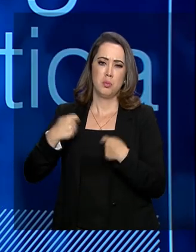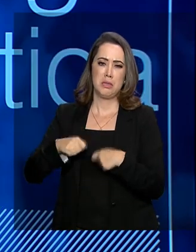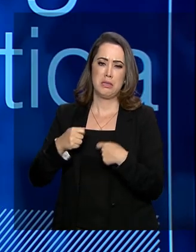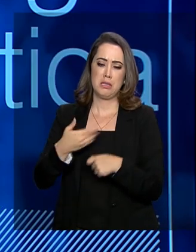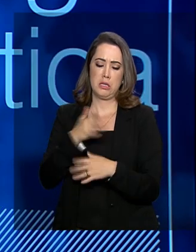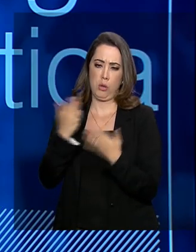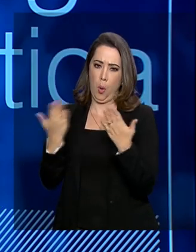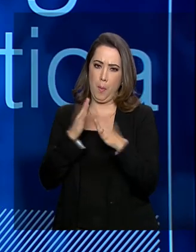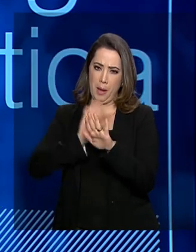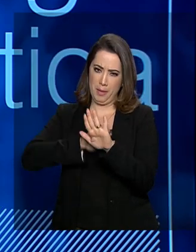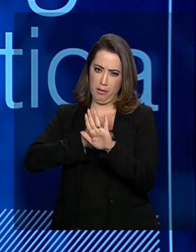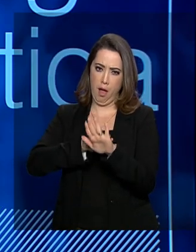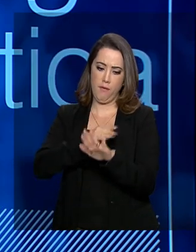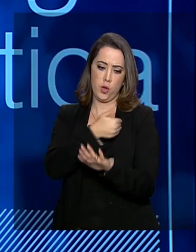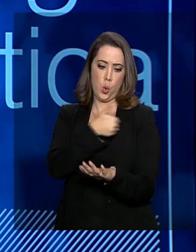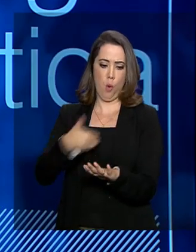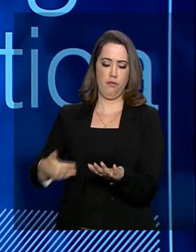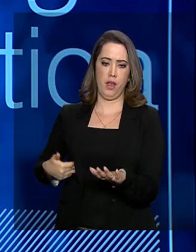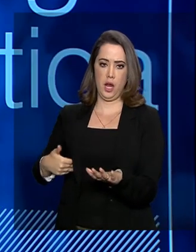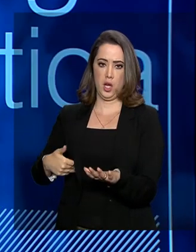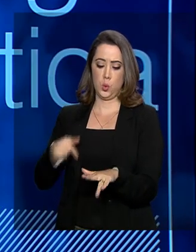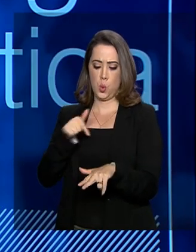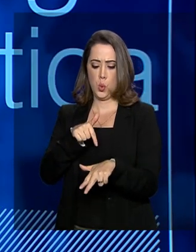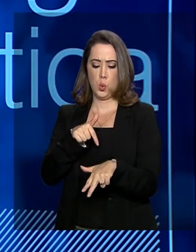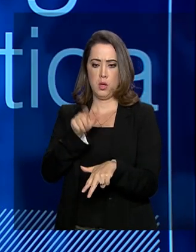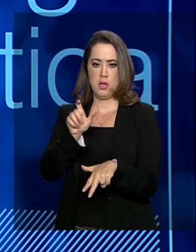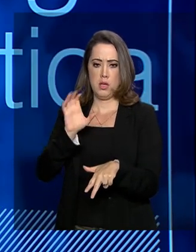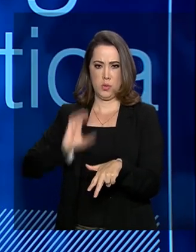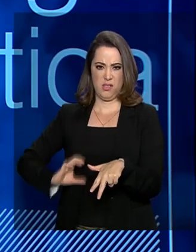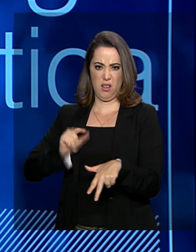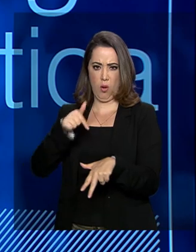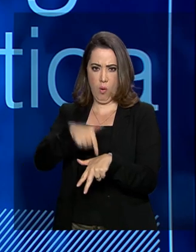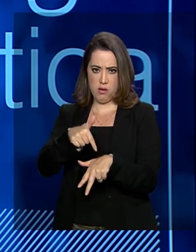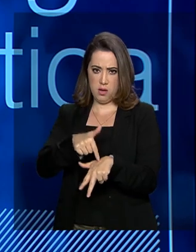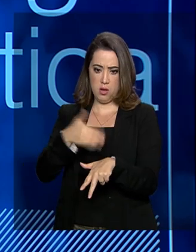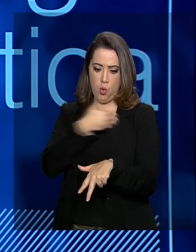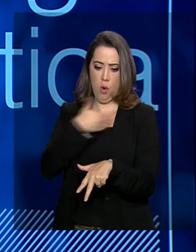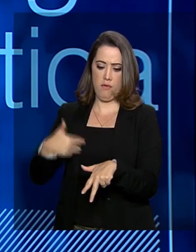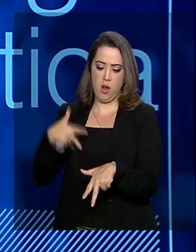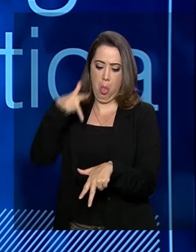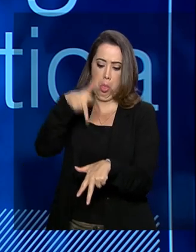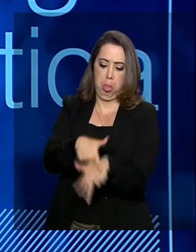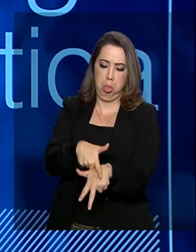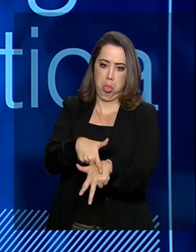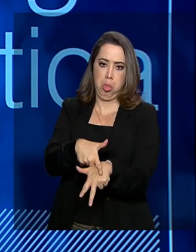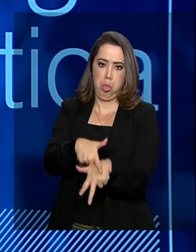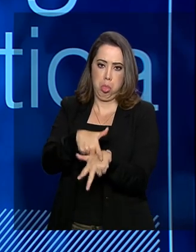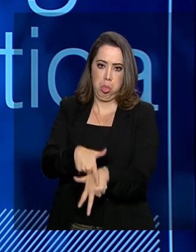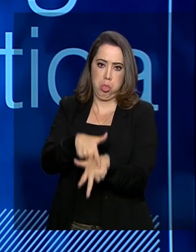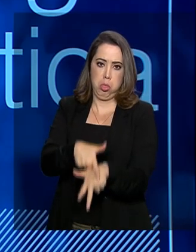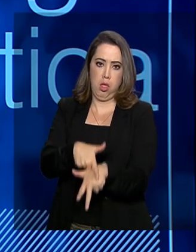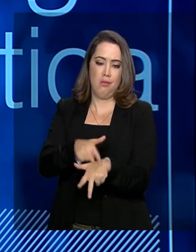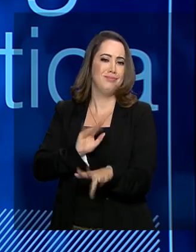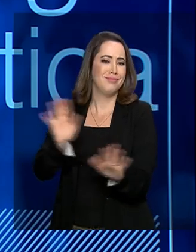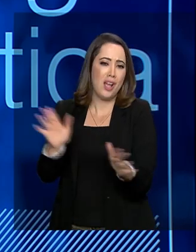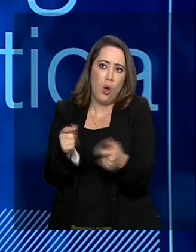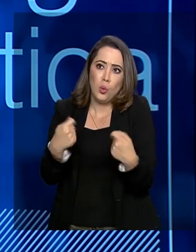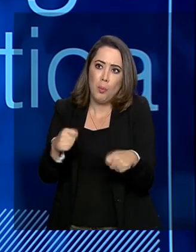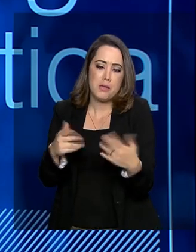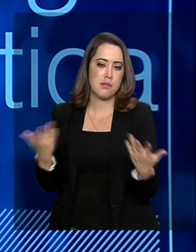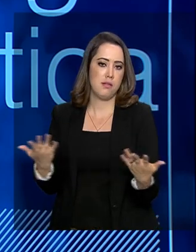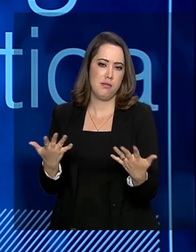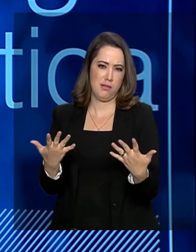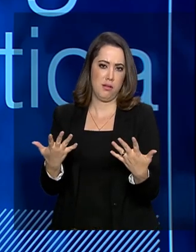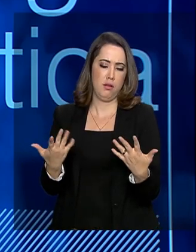Estado do cidadão. E quando nós falamos do cidadão da sociedade, é tanto nós, cidadão, como também os empresários. Nós